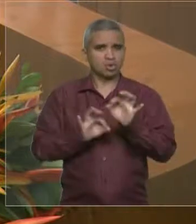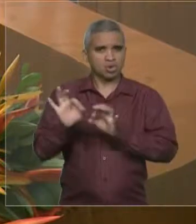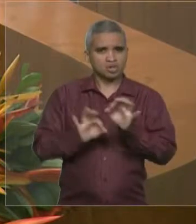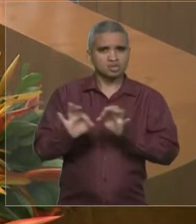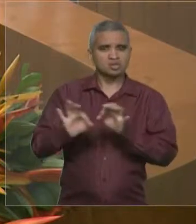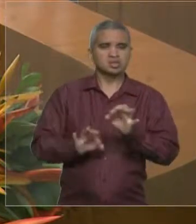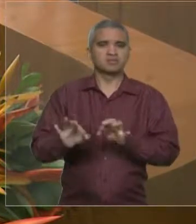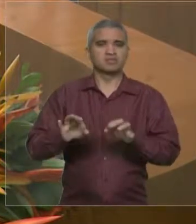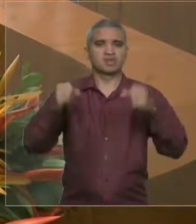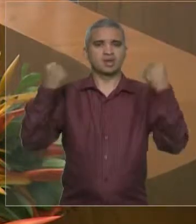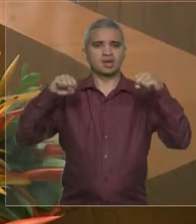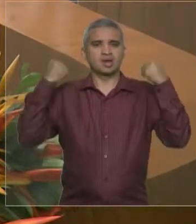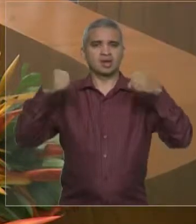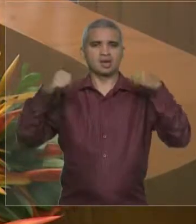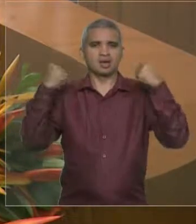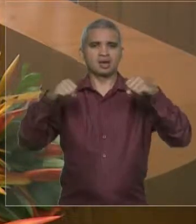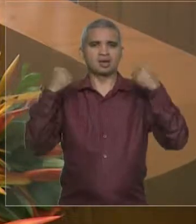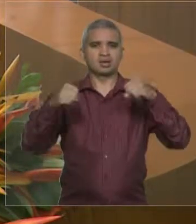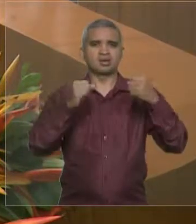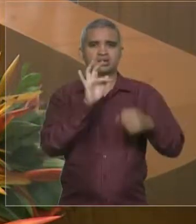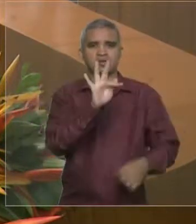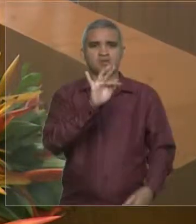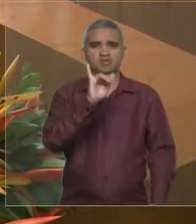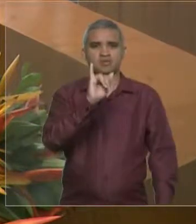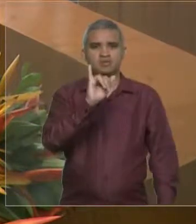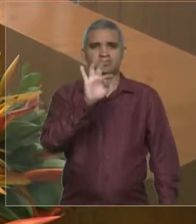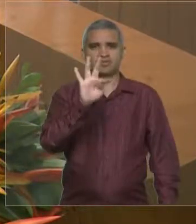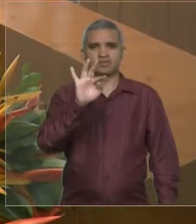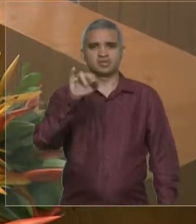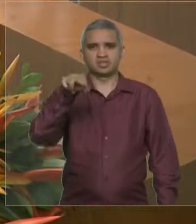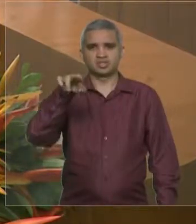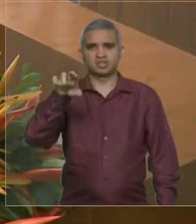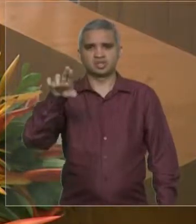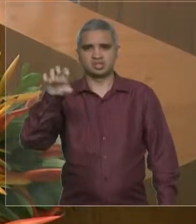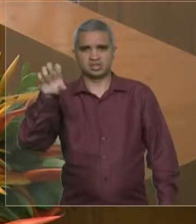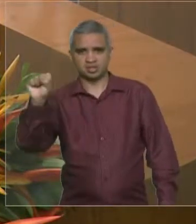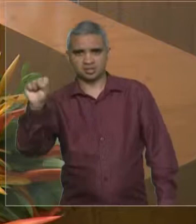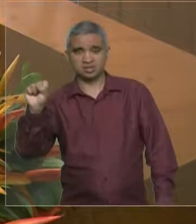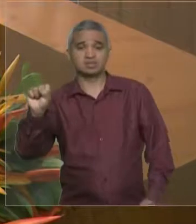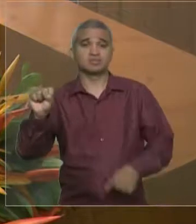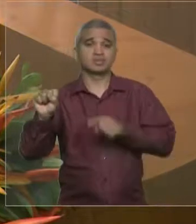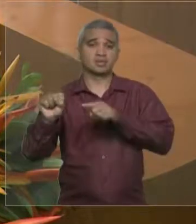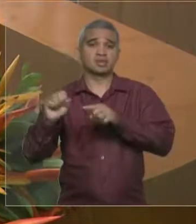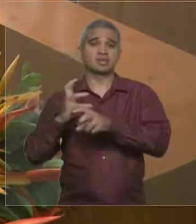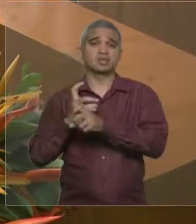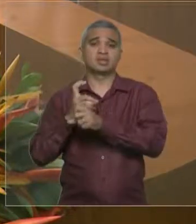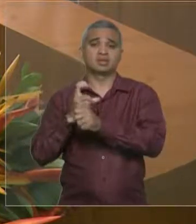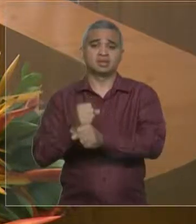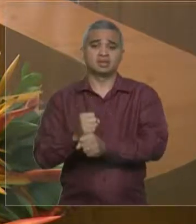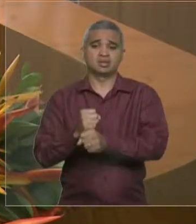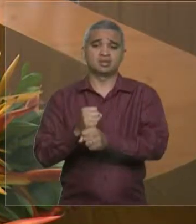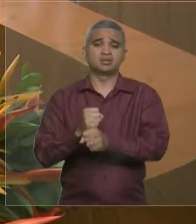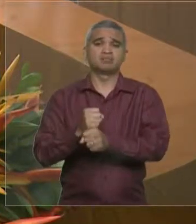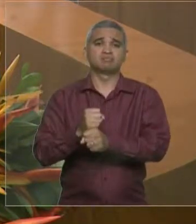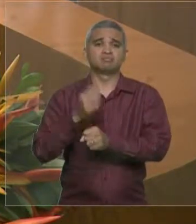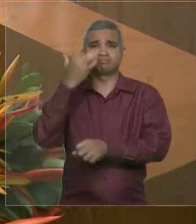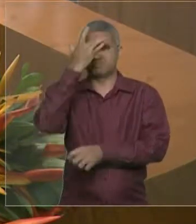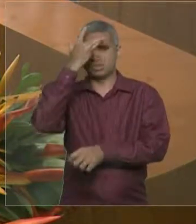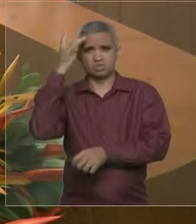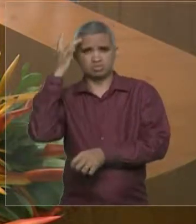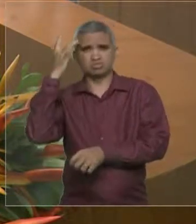Fitness, que reuniu mais de 1.200 pessoas, foi um momento importante também do nosso sábado.